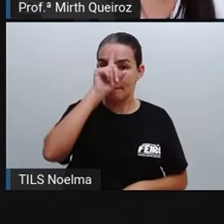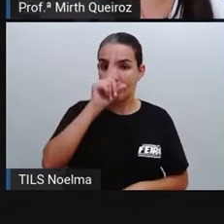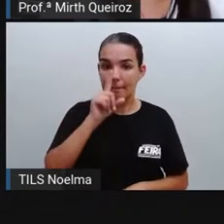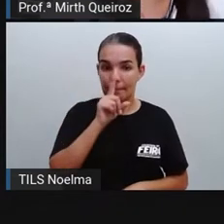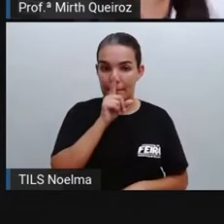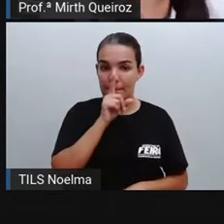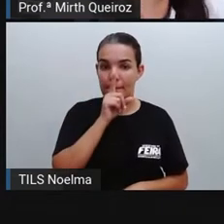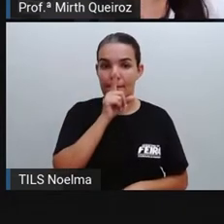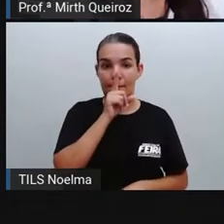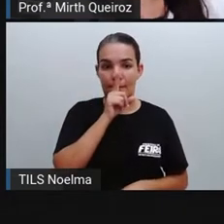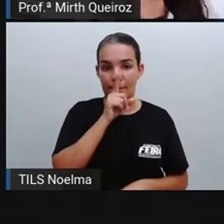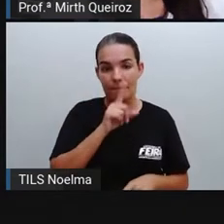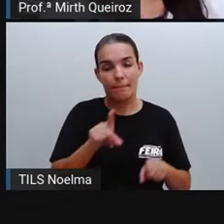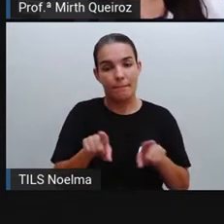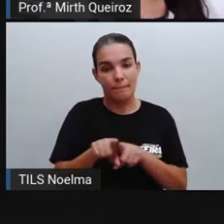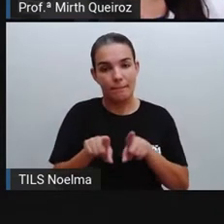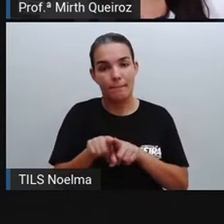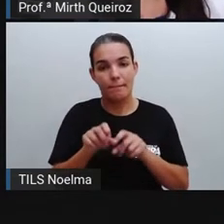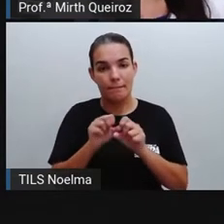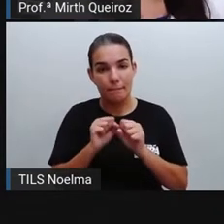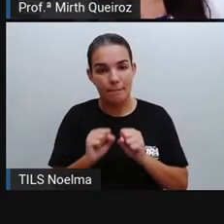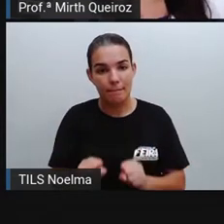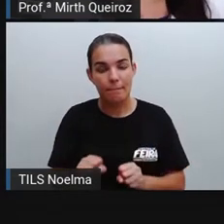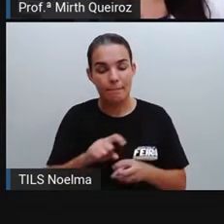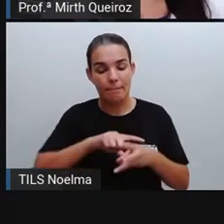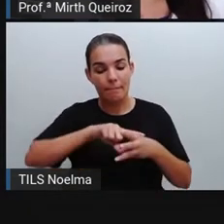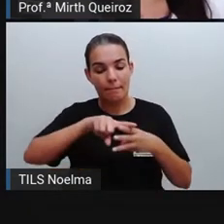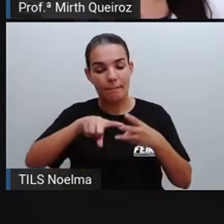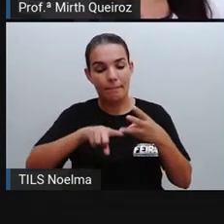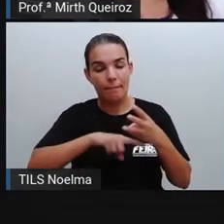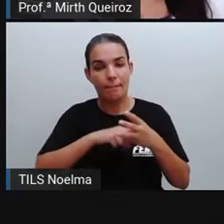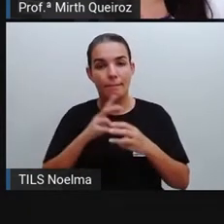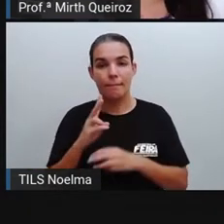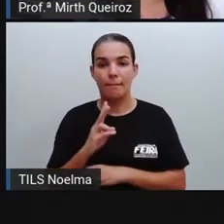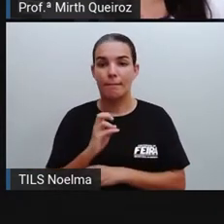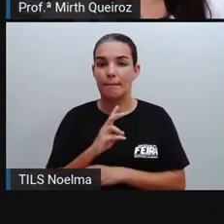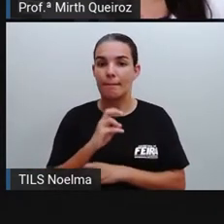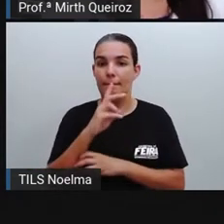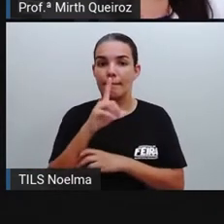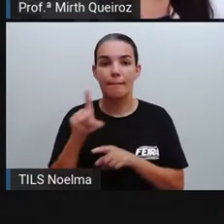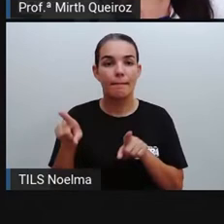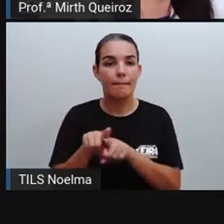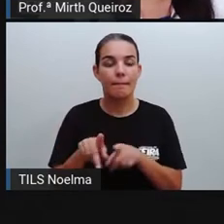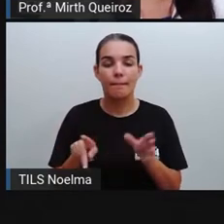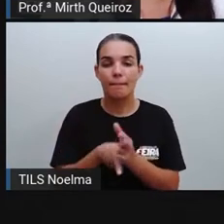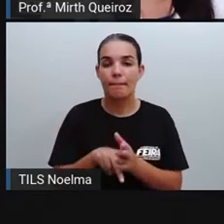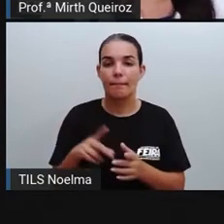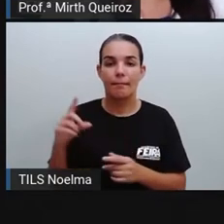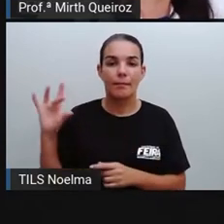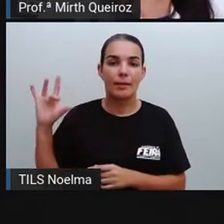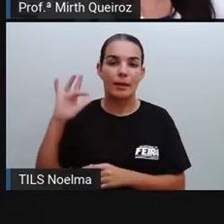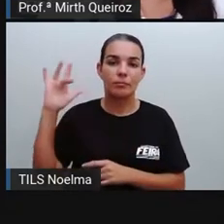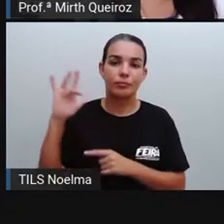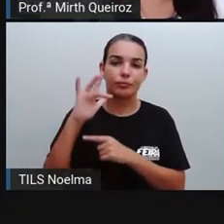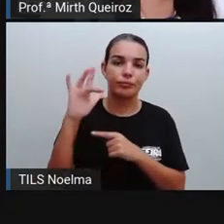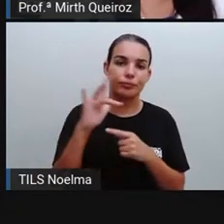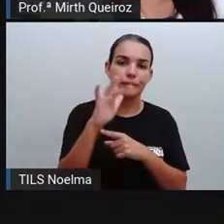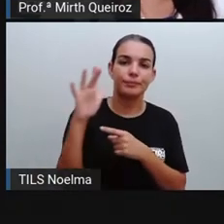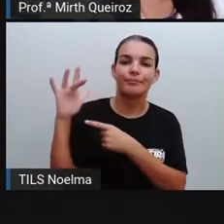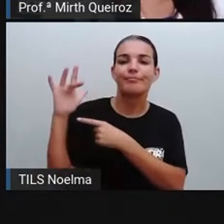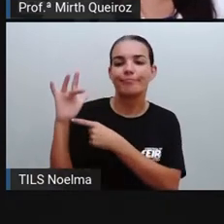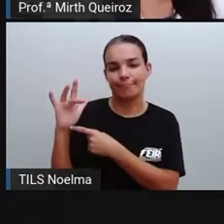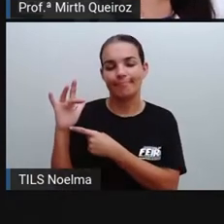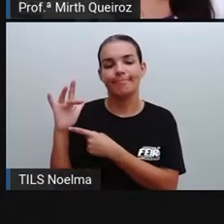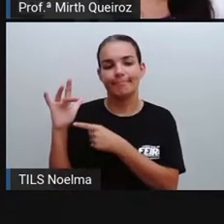ticungunya, né? Uma vez que os três tipos de vírus são causados pelo, são transmitidos, vamos